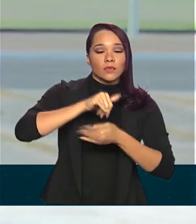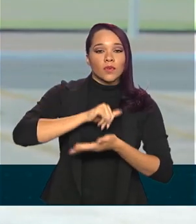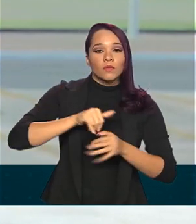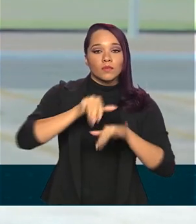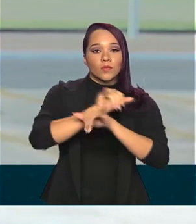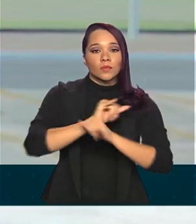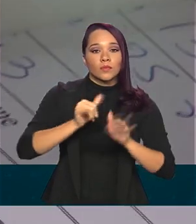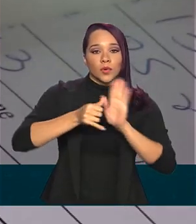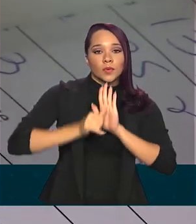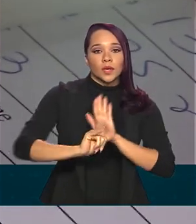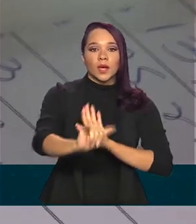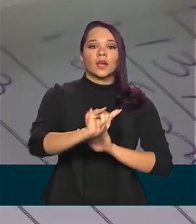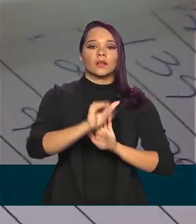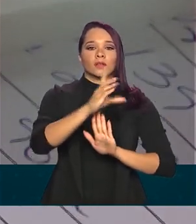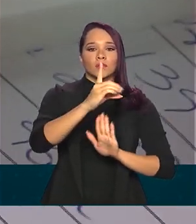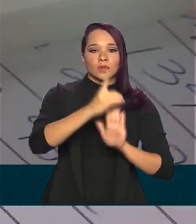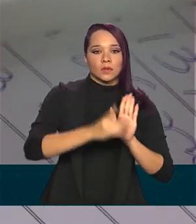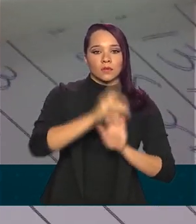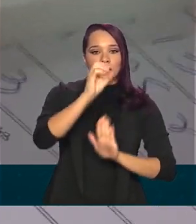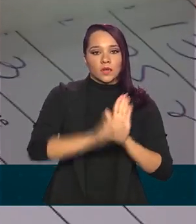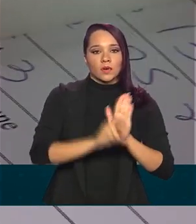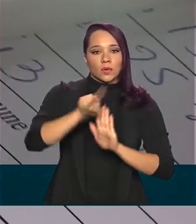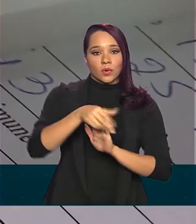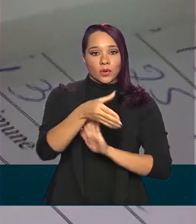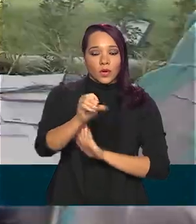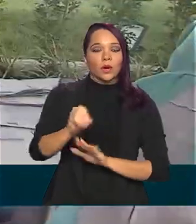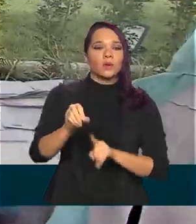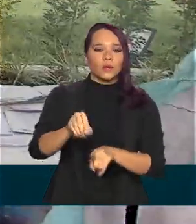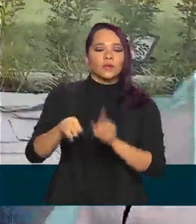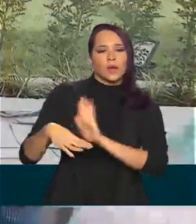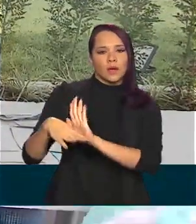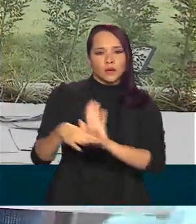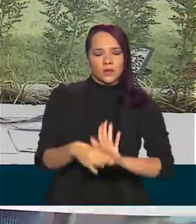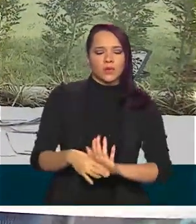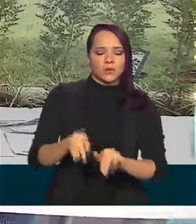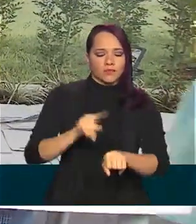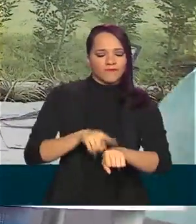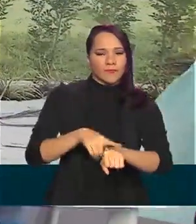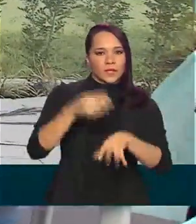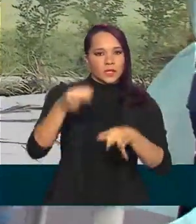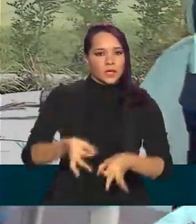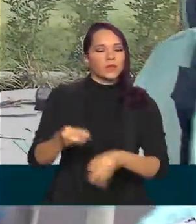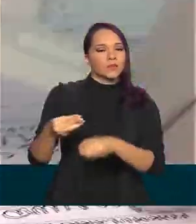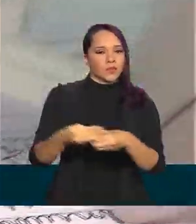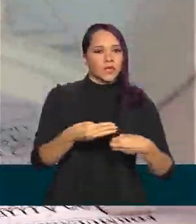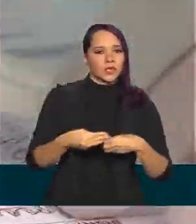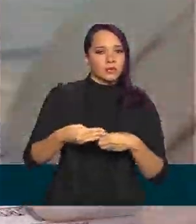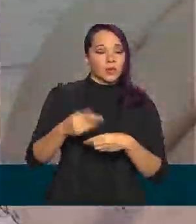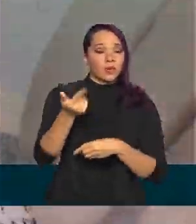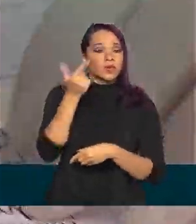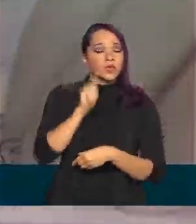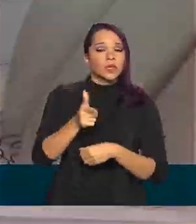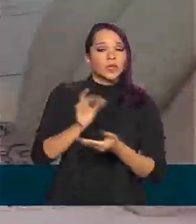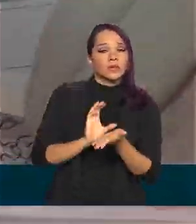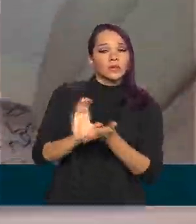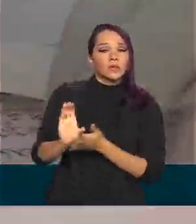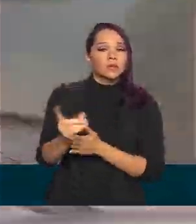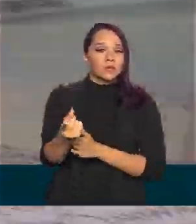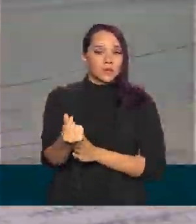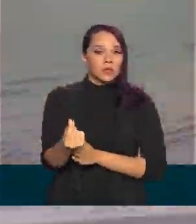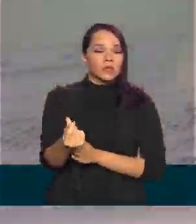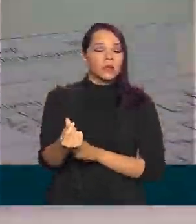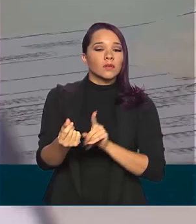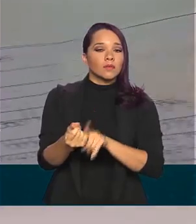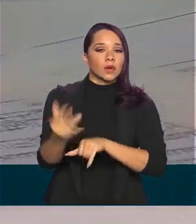Oficial da União. A medida credencia temporariamente esses municípios a receberem incentivos financeiros